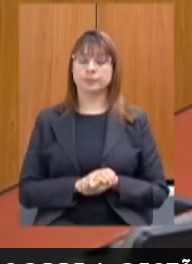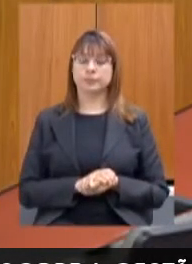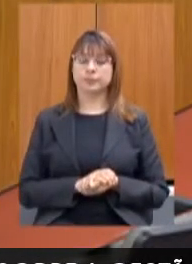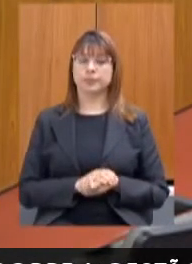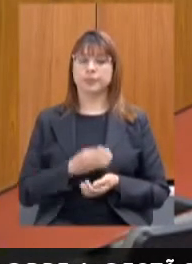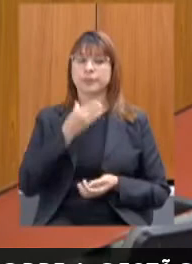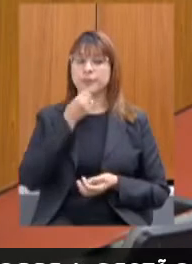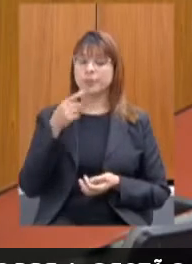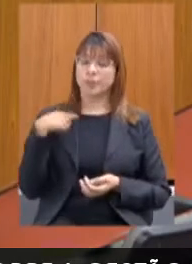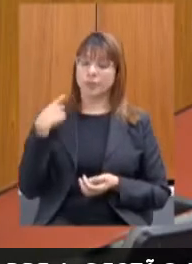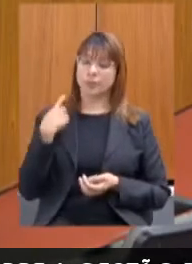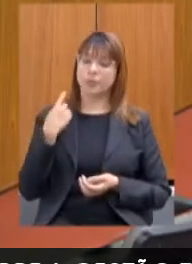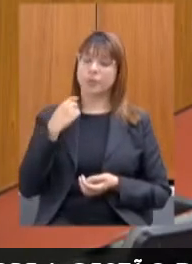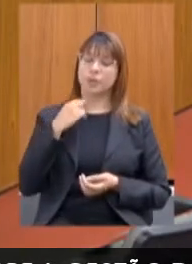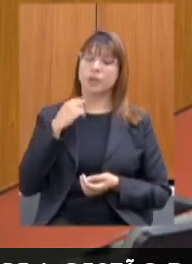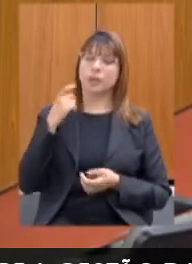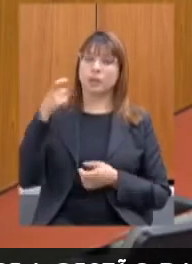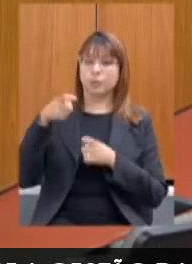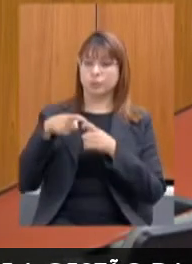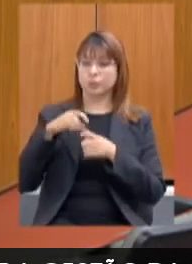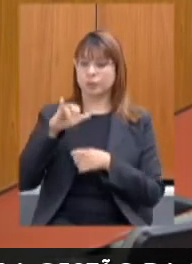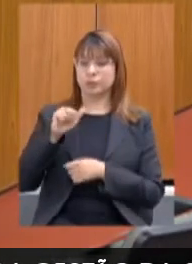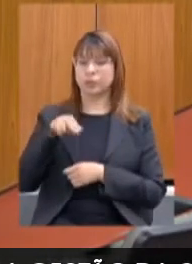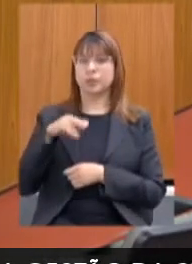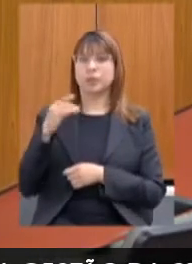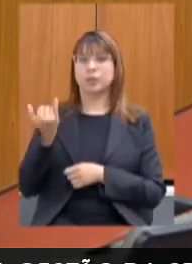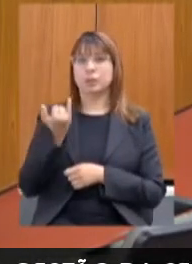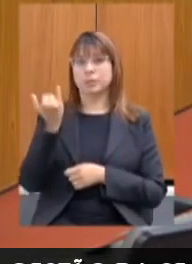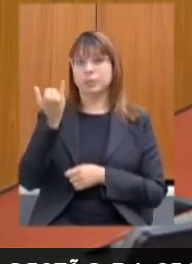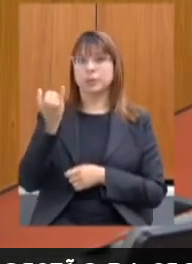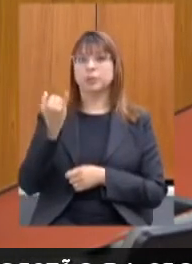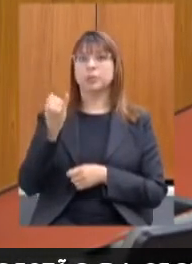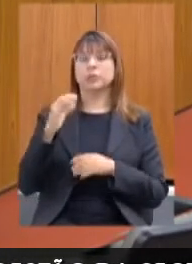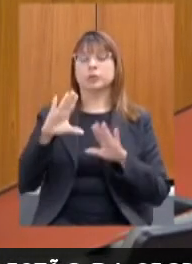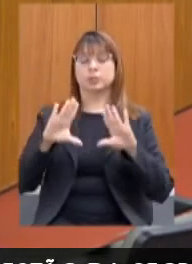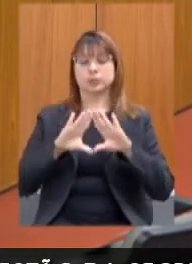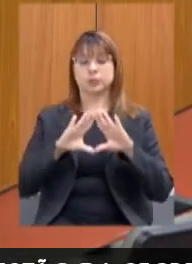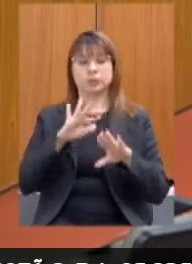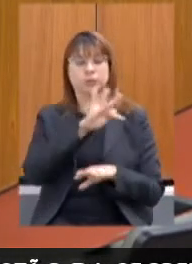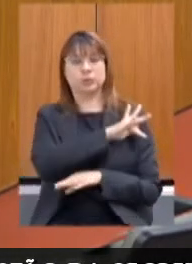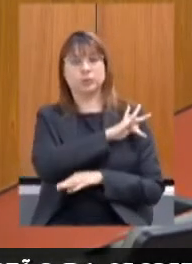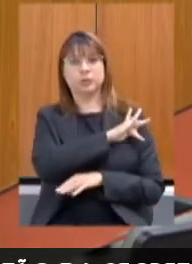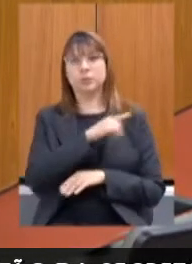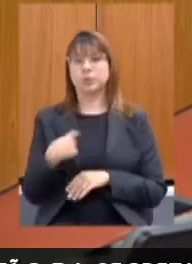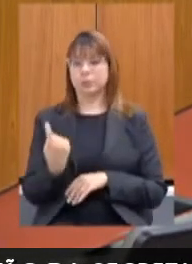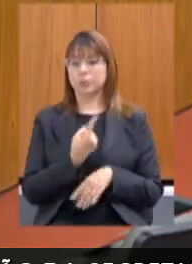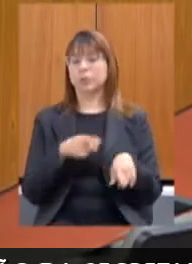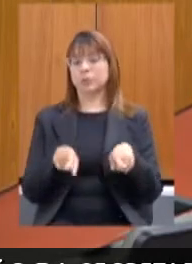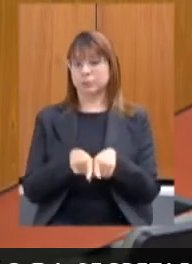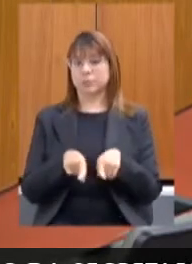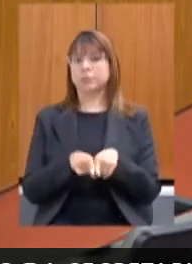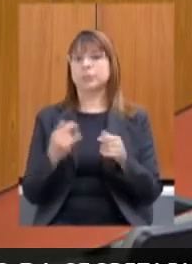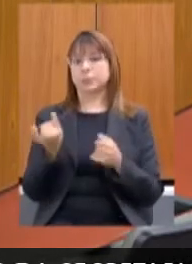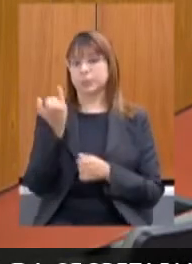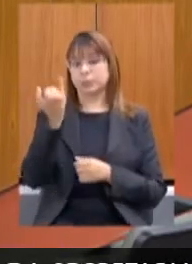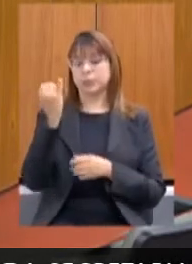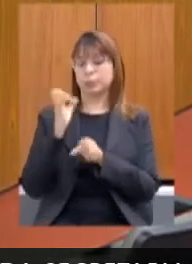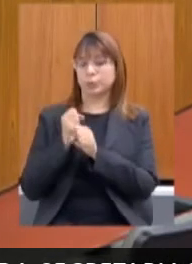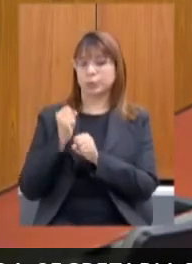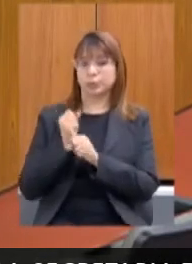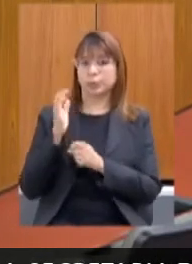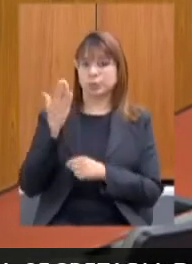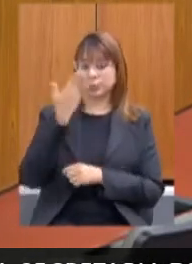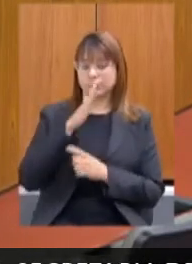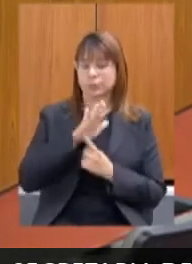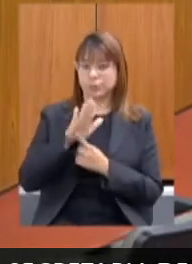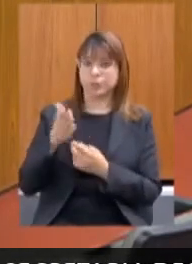deputado doutor Jean Freire eu concordo com o senhor da importância da Assembleia fiscaliza isso para nós também é muito importante estar aqui prestando contas isso nos